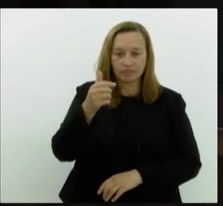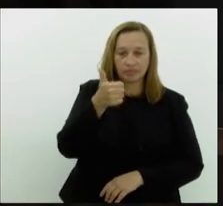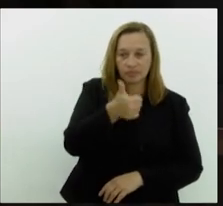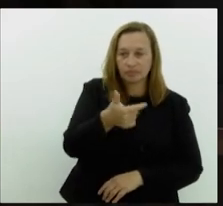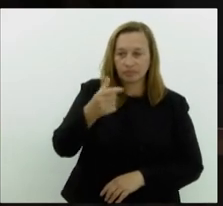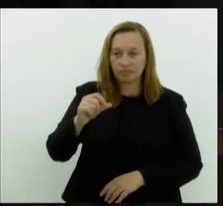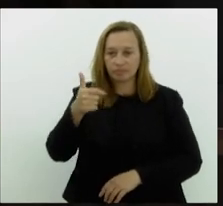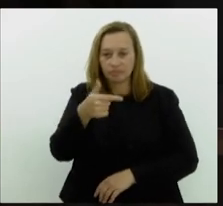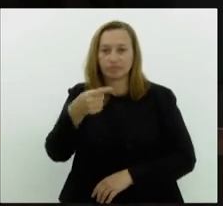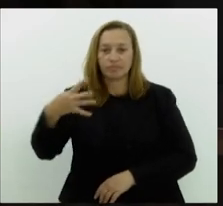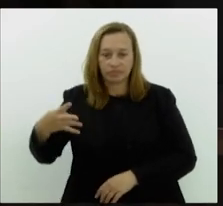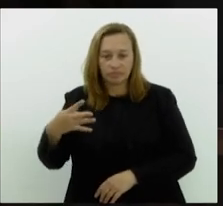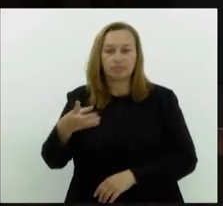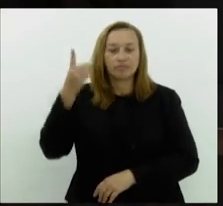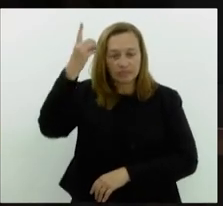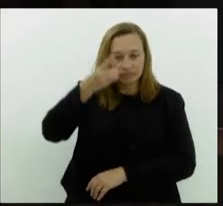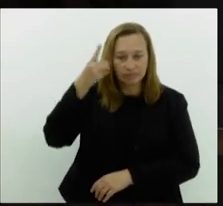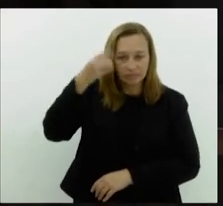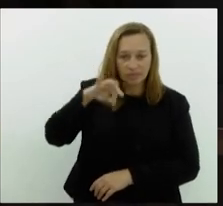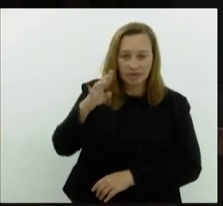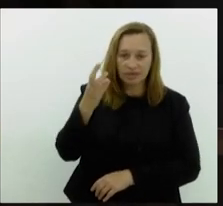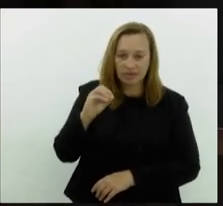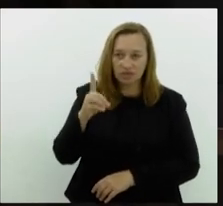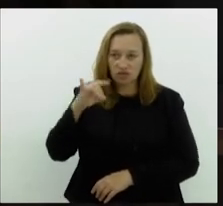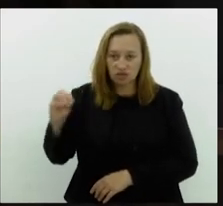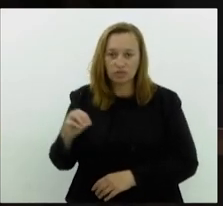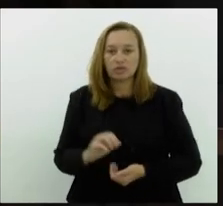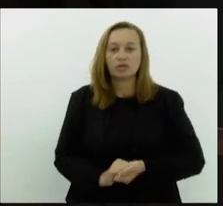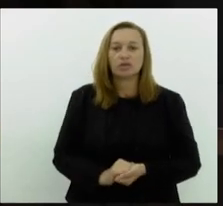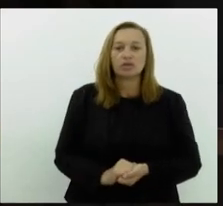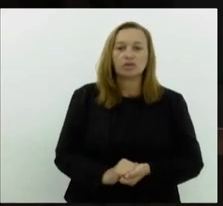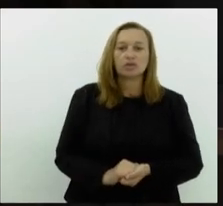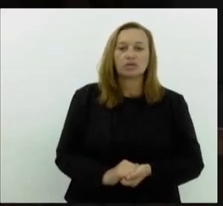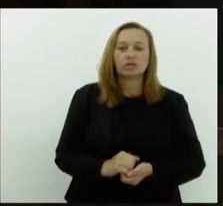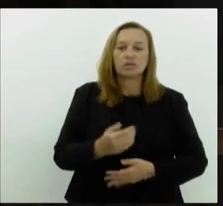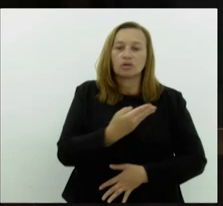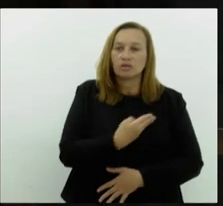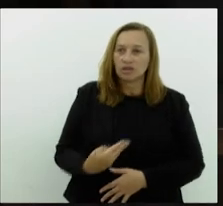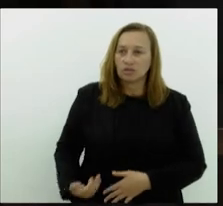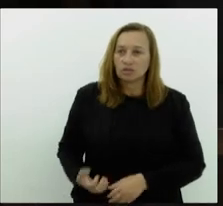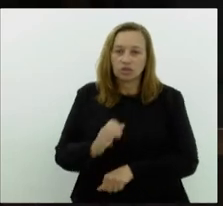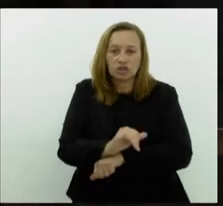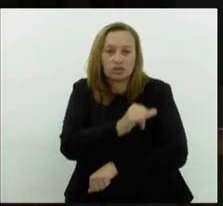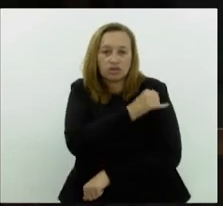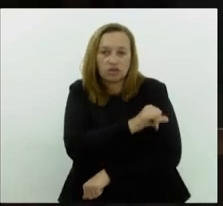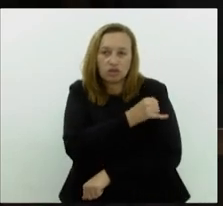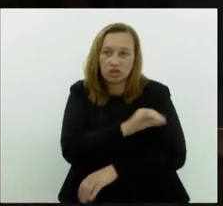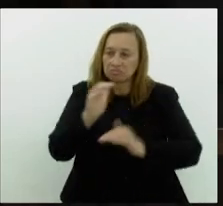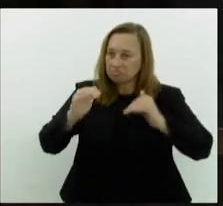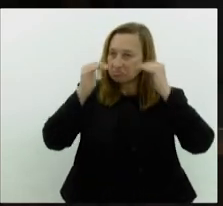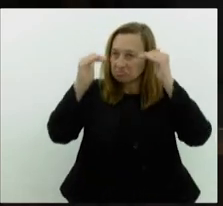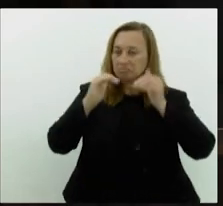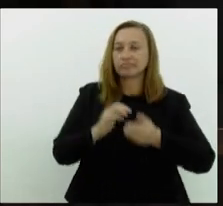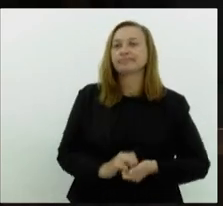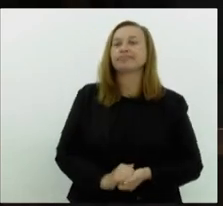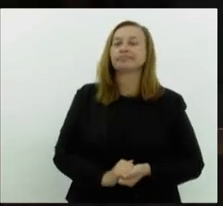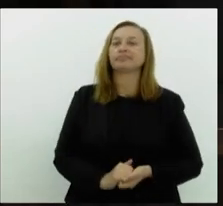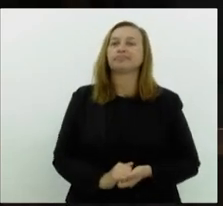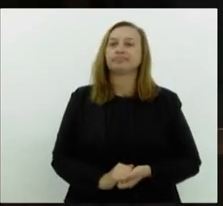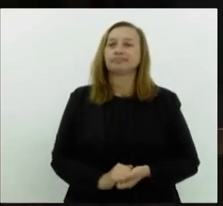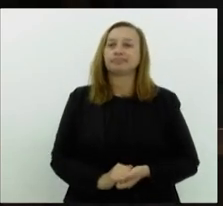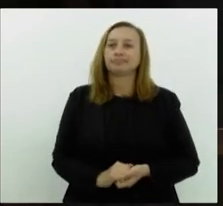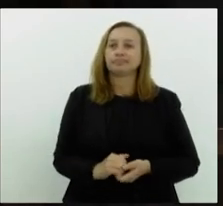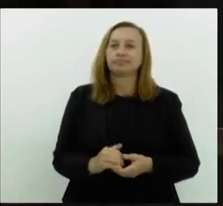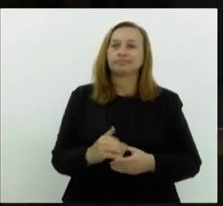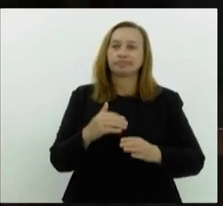2024 de autoria do deputado Marcelo Seudino, que solicita o excelentíssimo senhor governador do estado do Rio de Janeiro, o